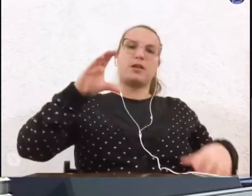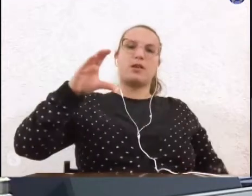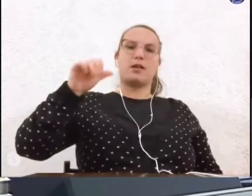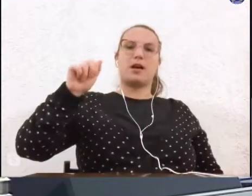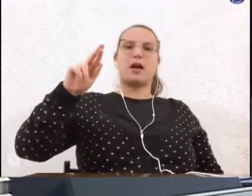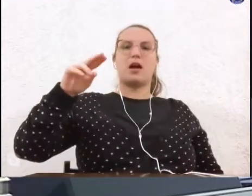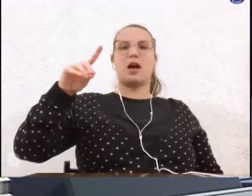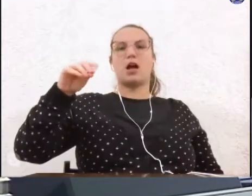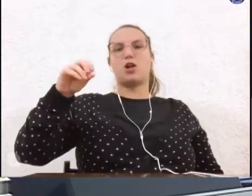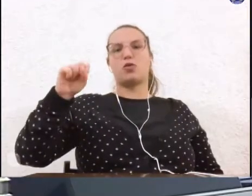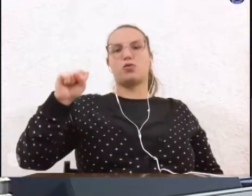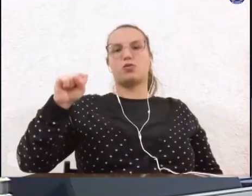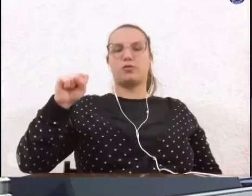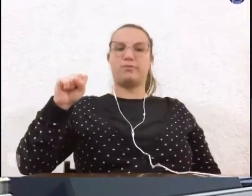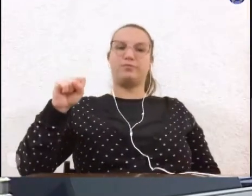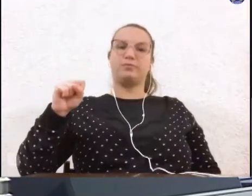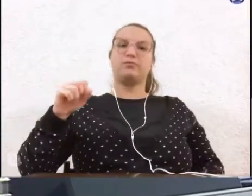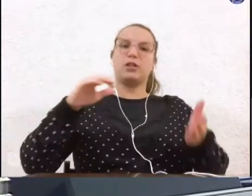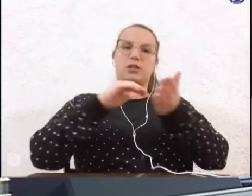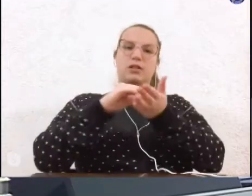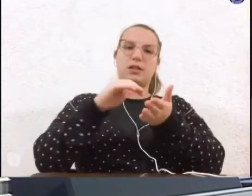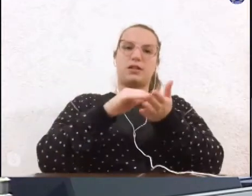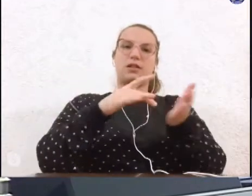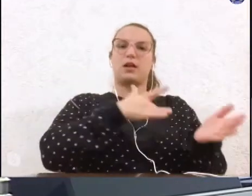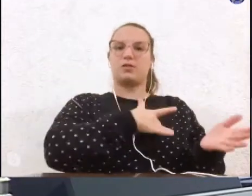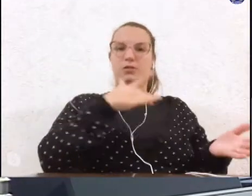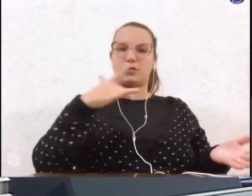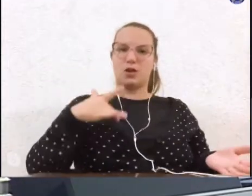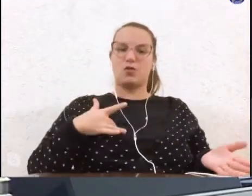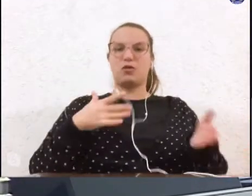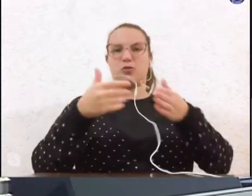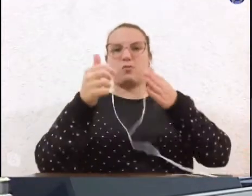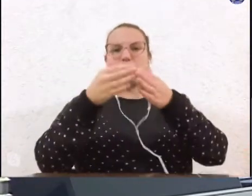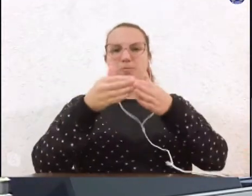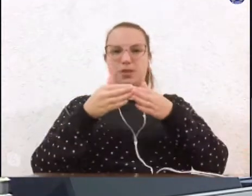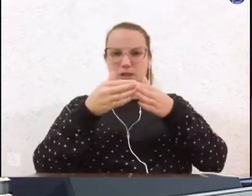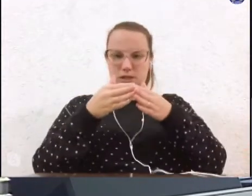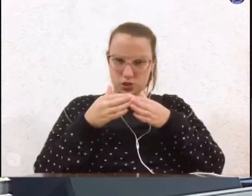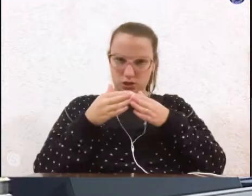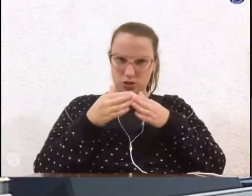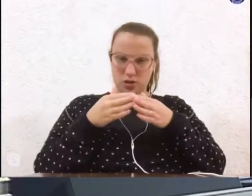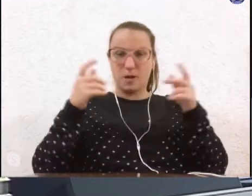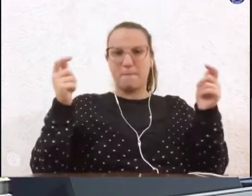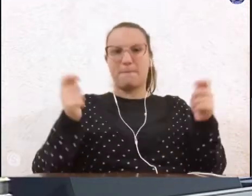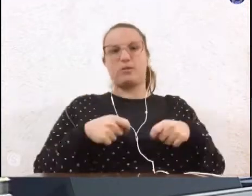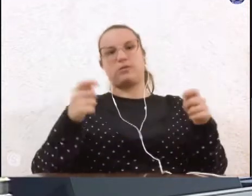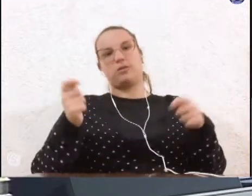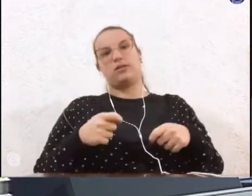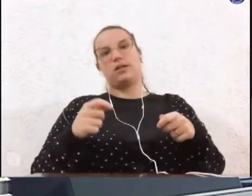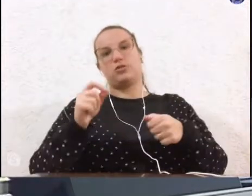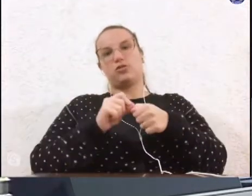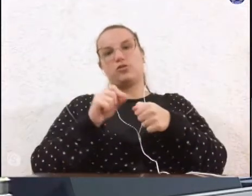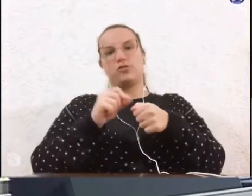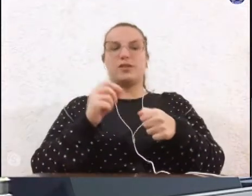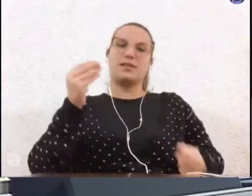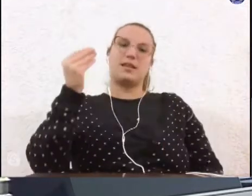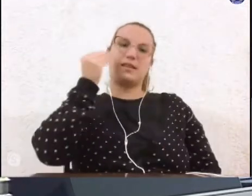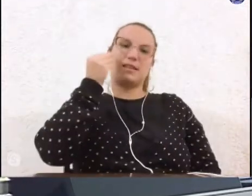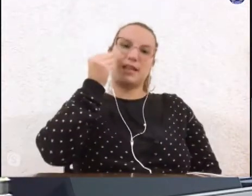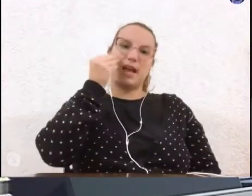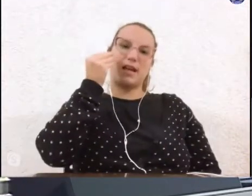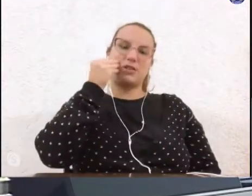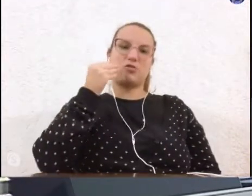ao secretário de Saúde solicitando a possibilidade de realizar testes de Covid